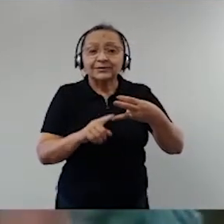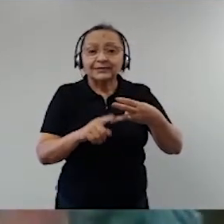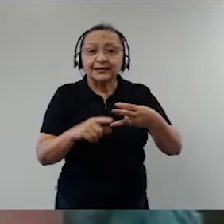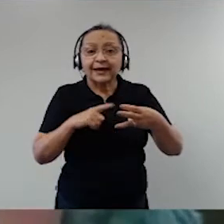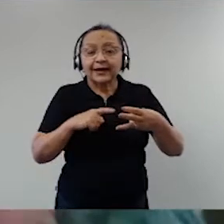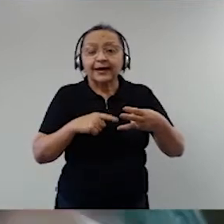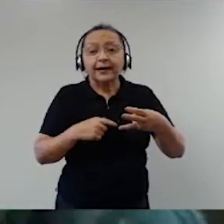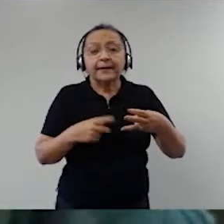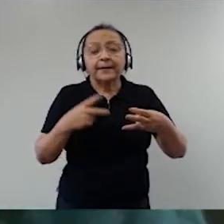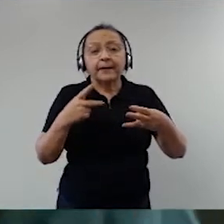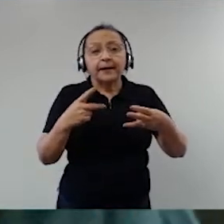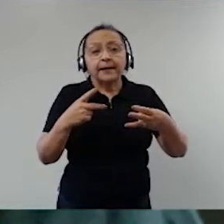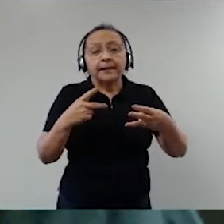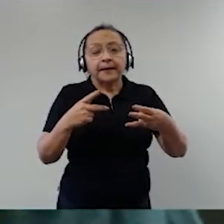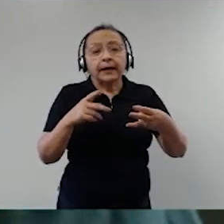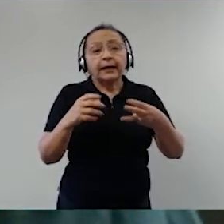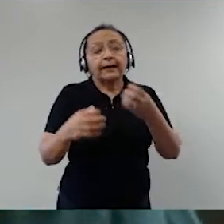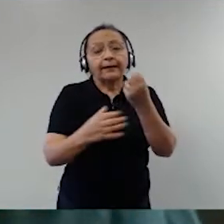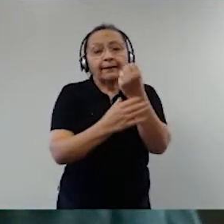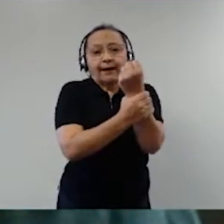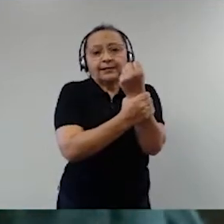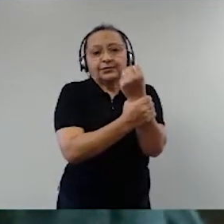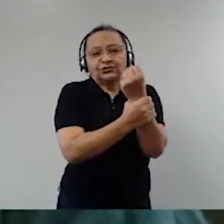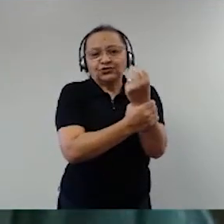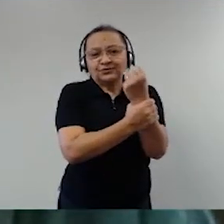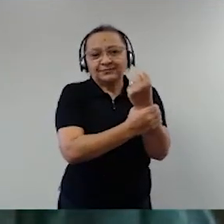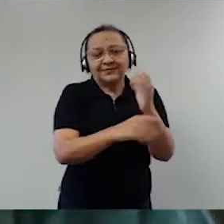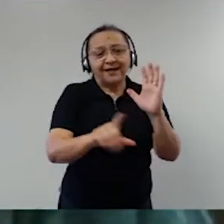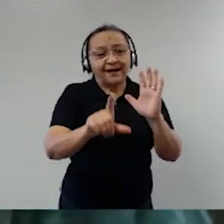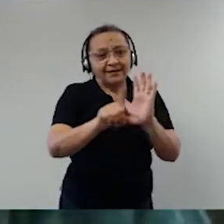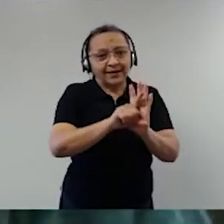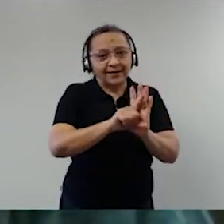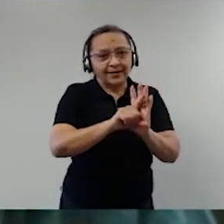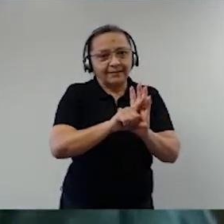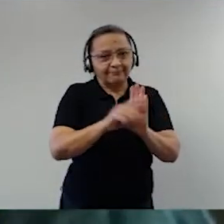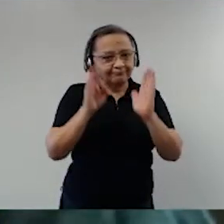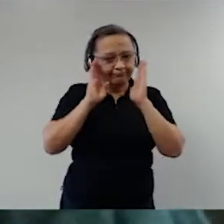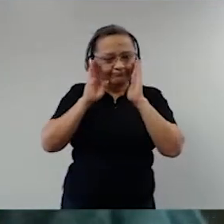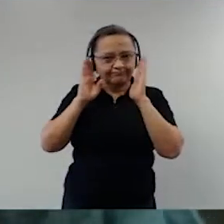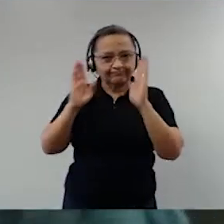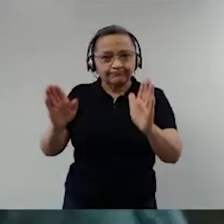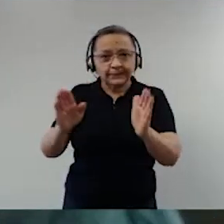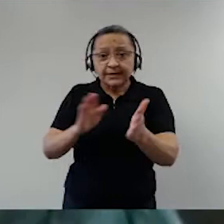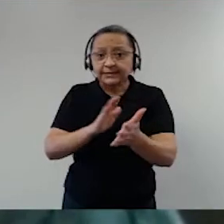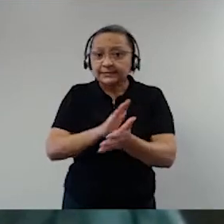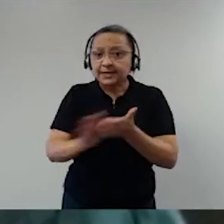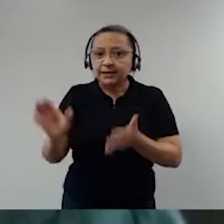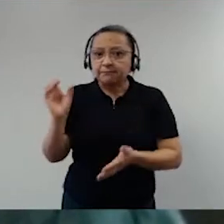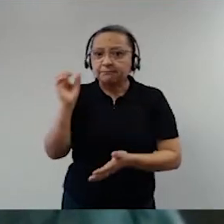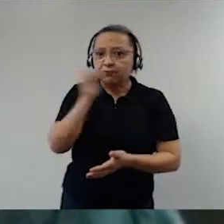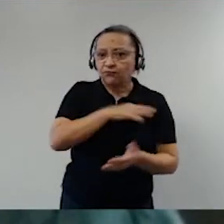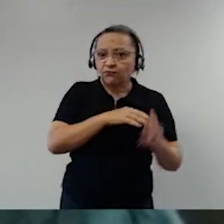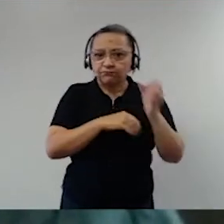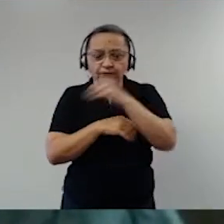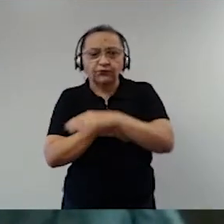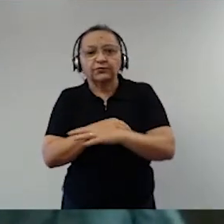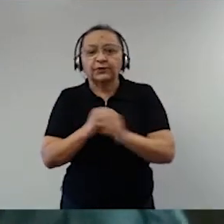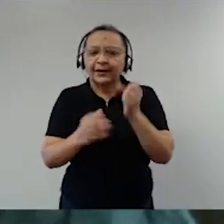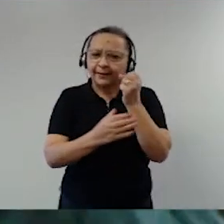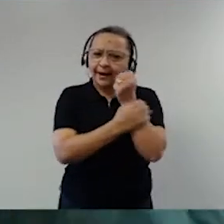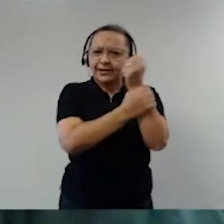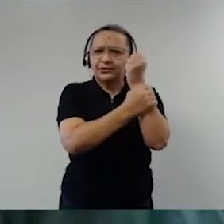poderes garantir a lei e ordem. Não romper a lei e ordem. Garantir a lei e ordem